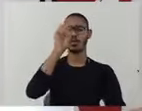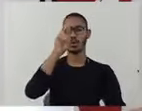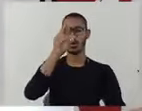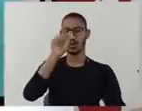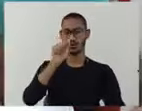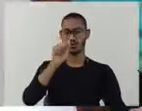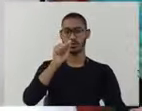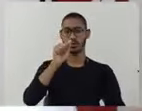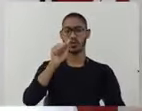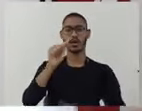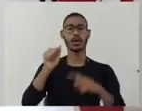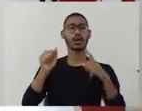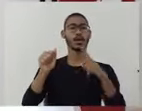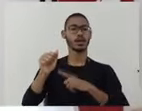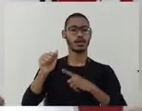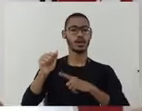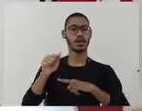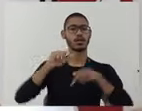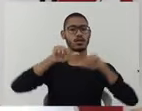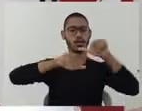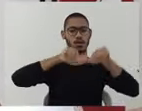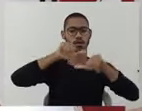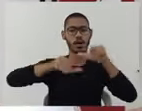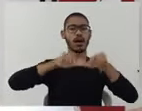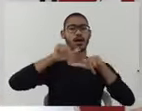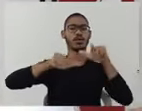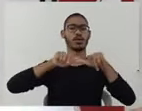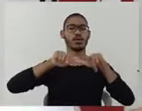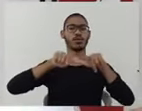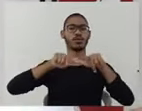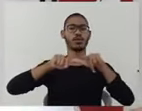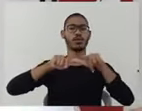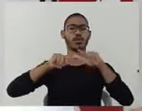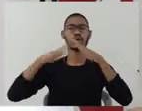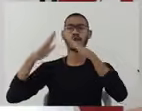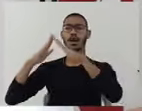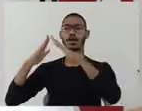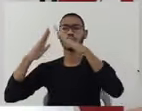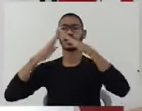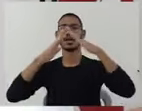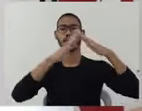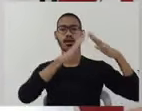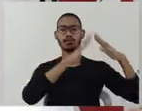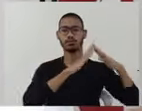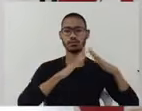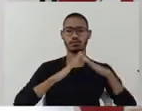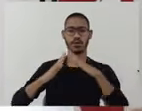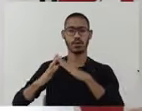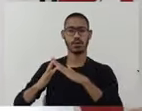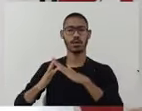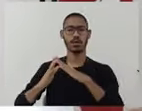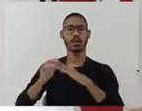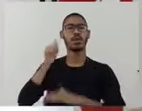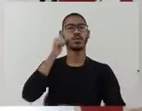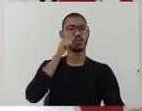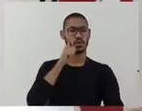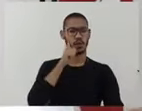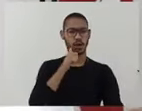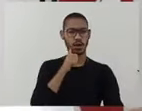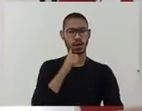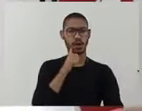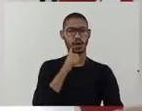aquelas mulheres do município que se sintam prejudicadas por seus namorados,